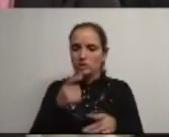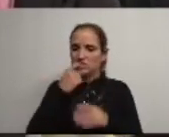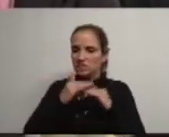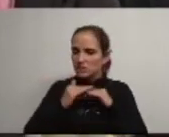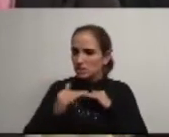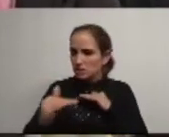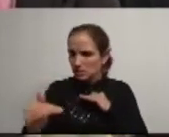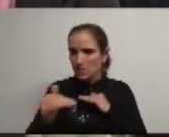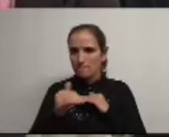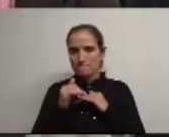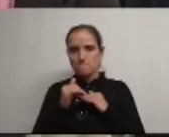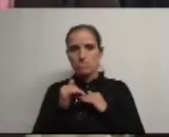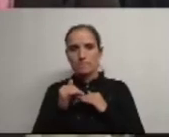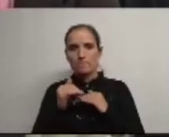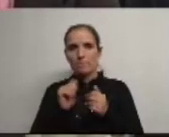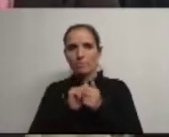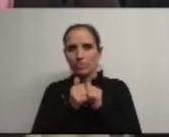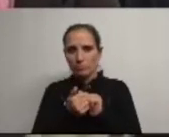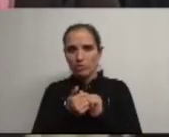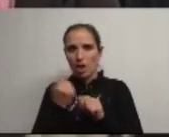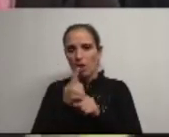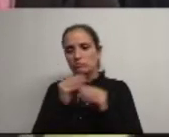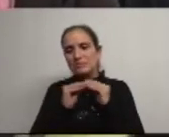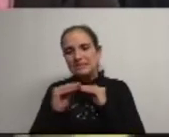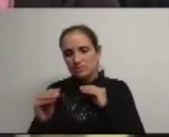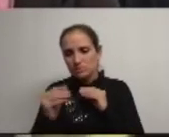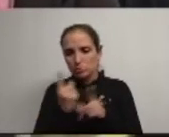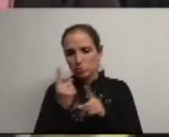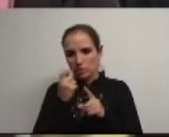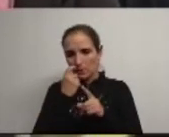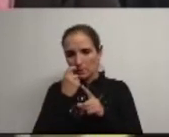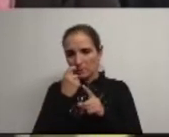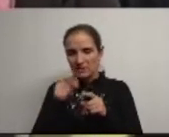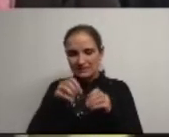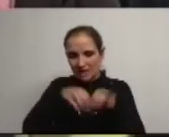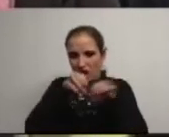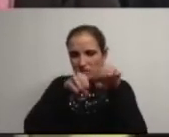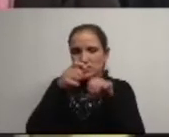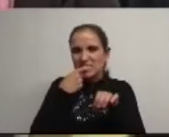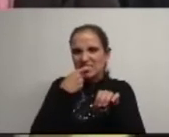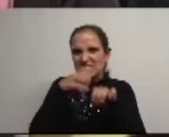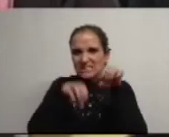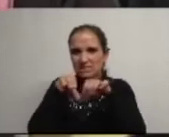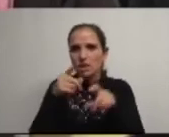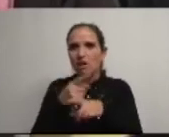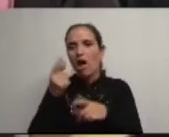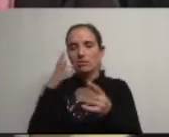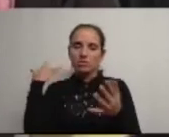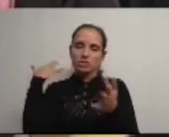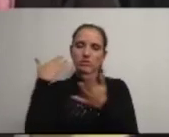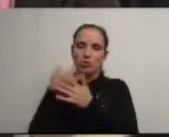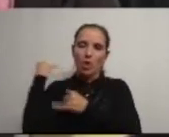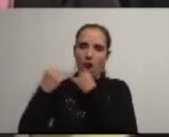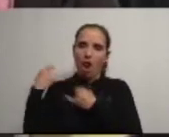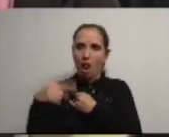e das calçadas vamos mudar alguns tipos de piso porque esta calçada é a nossa tradição iremos